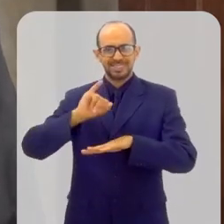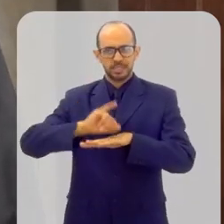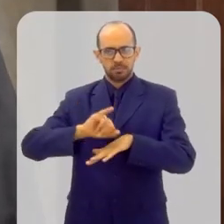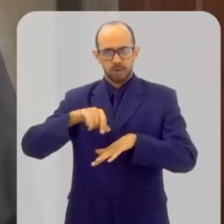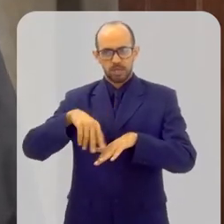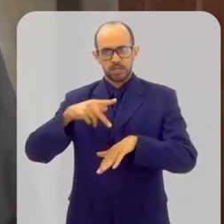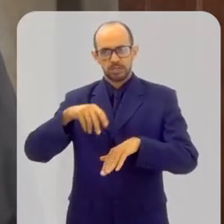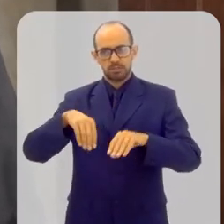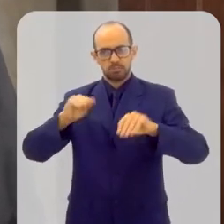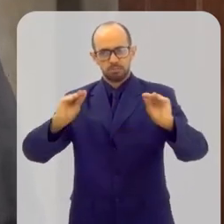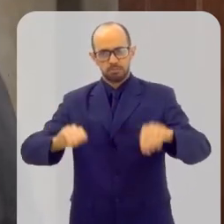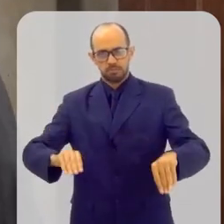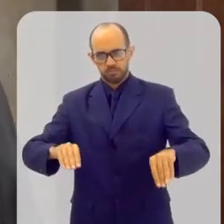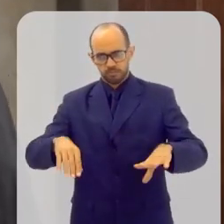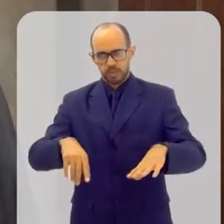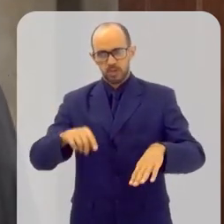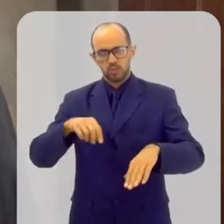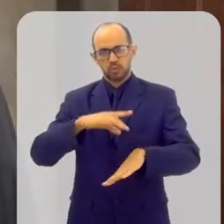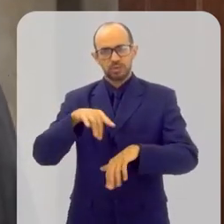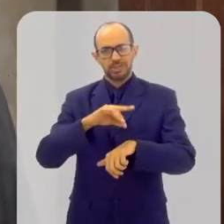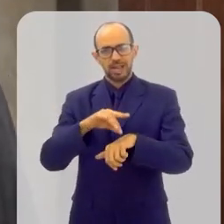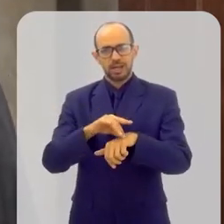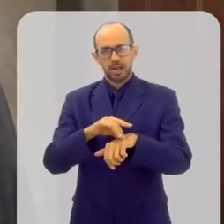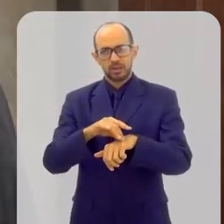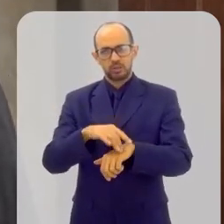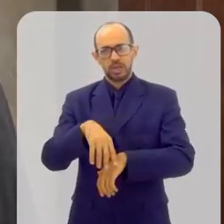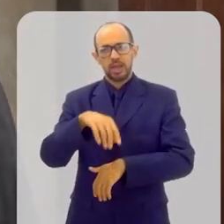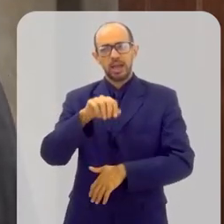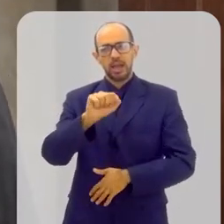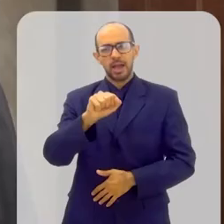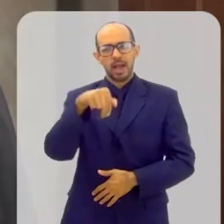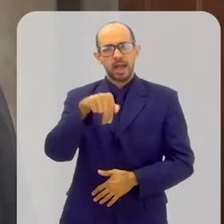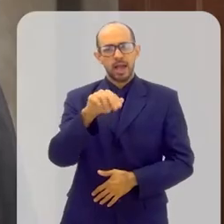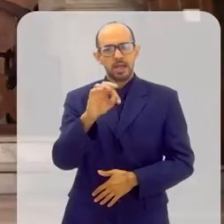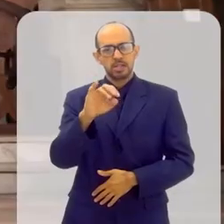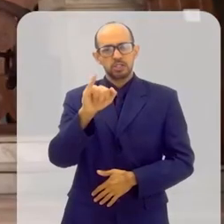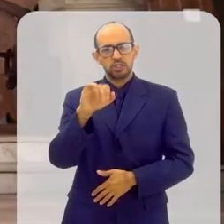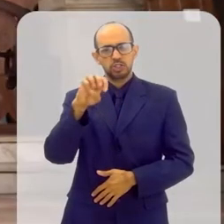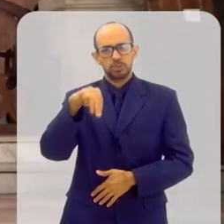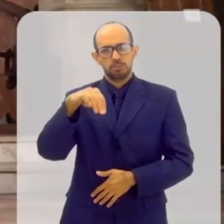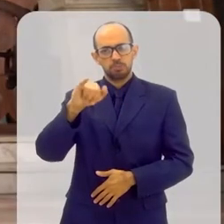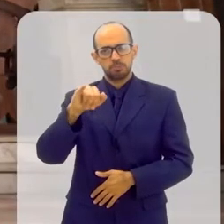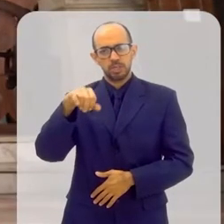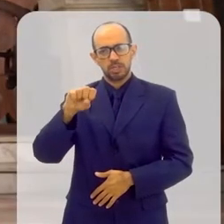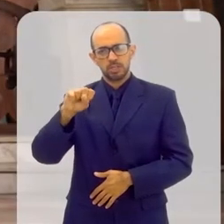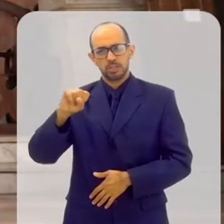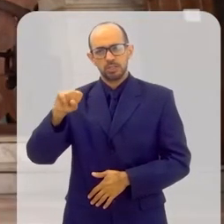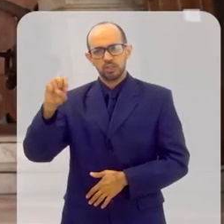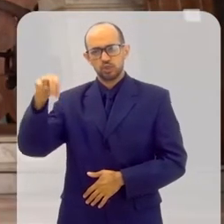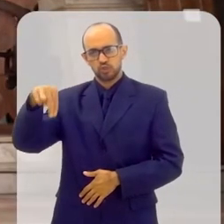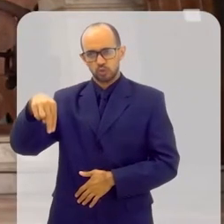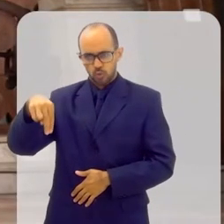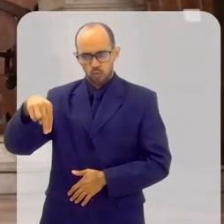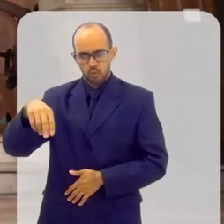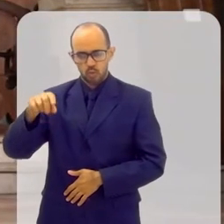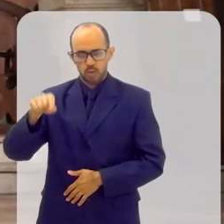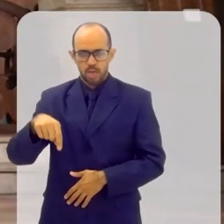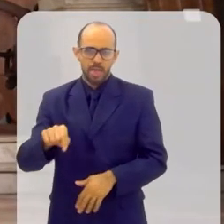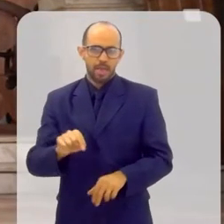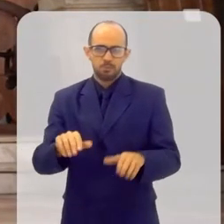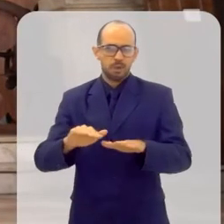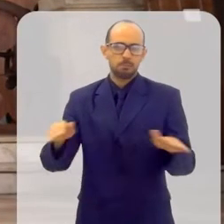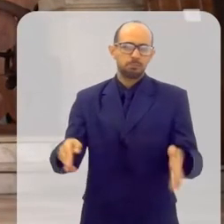em cima desse pano sagrado chamado Antimension. Então, é como se funcionasse como se fosse um altar